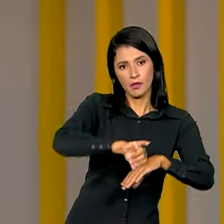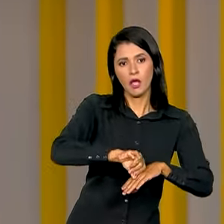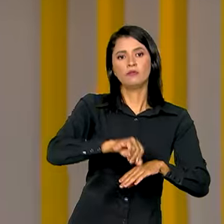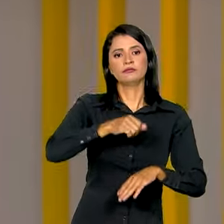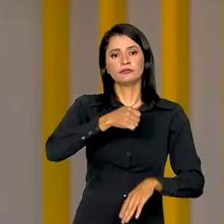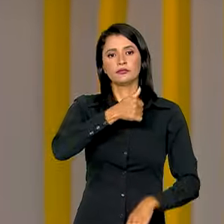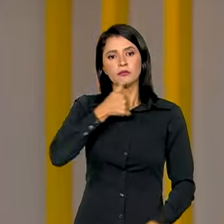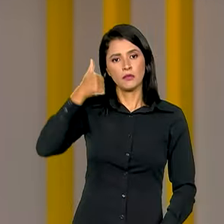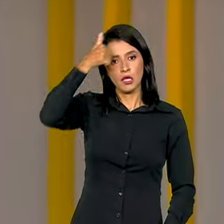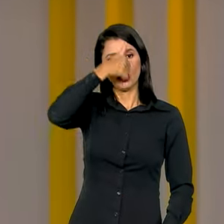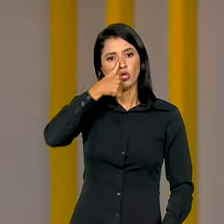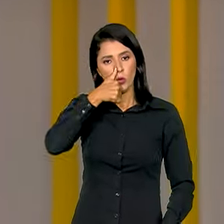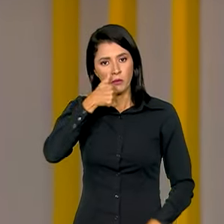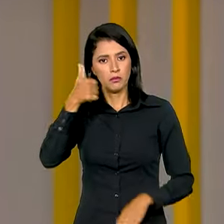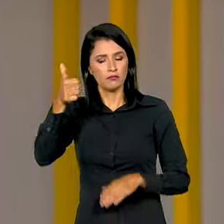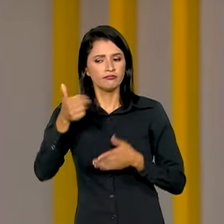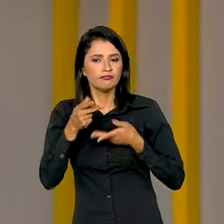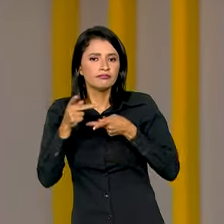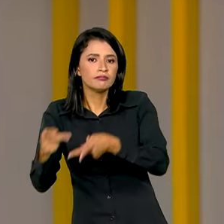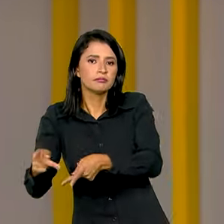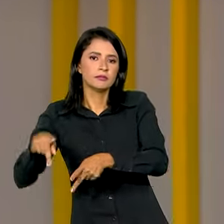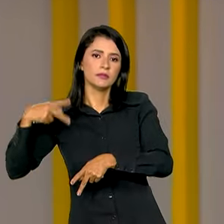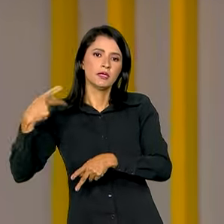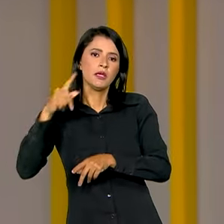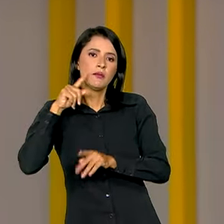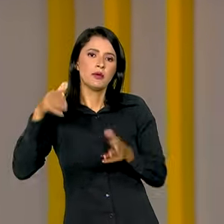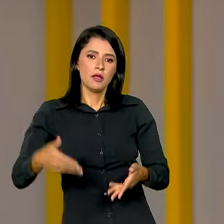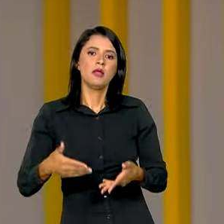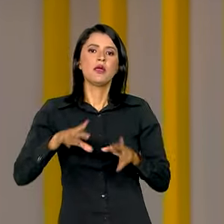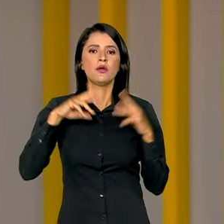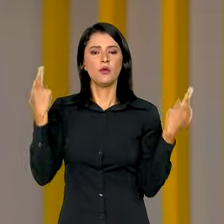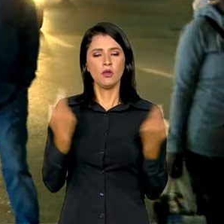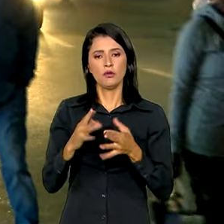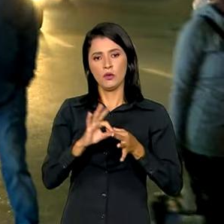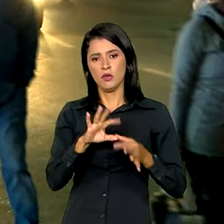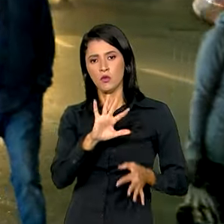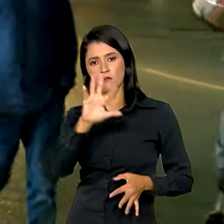Lá participa como convidado da Cúpula da União Africana.